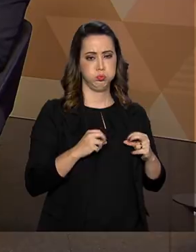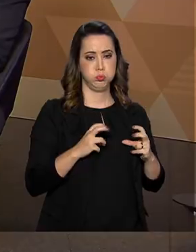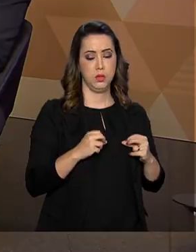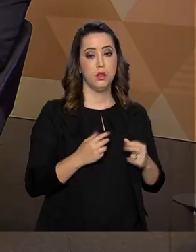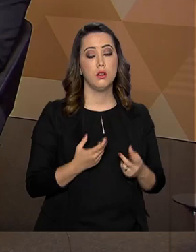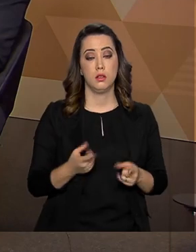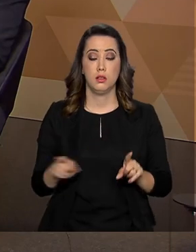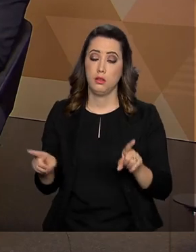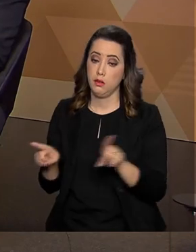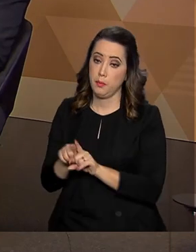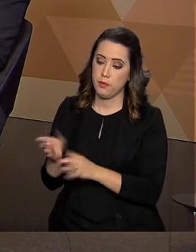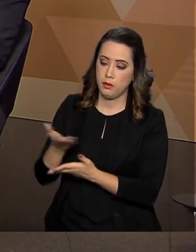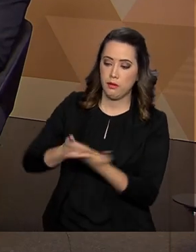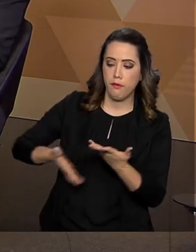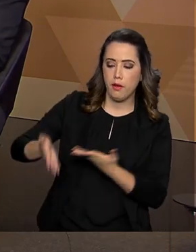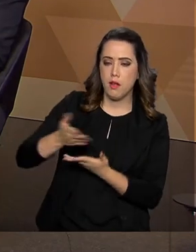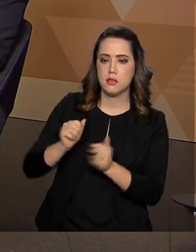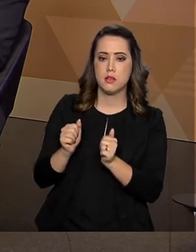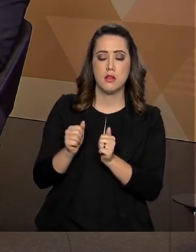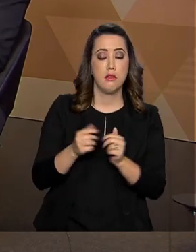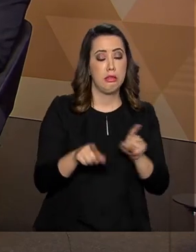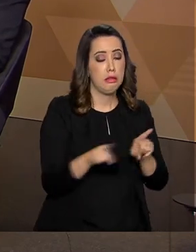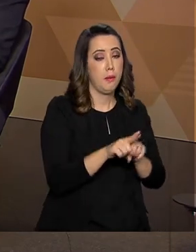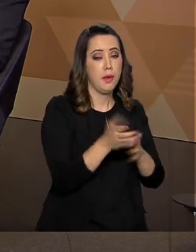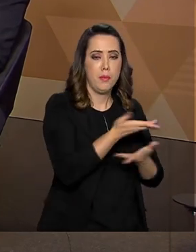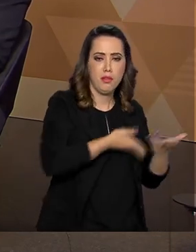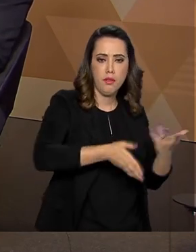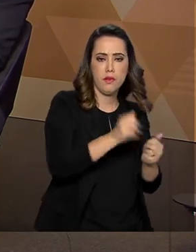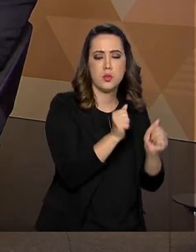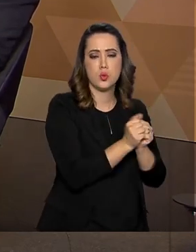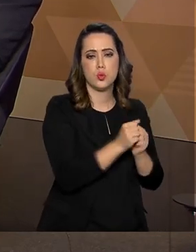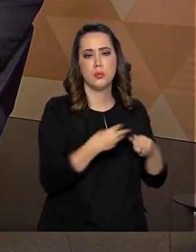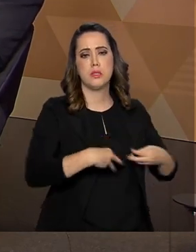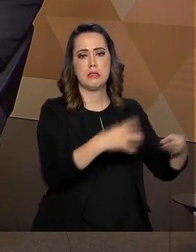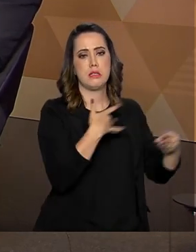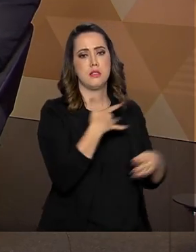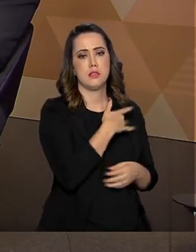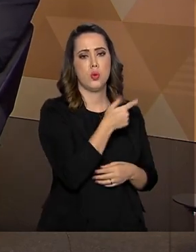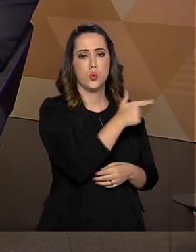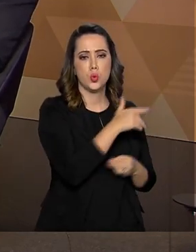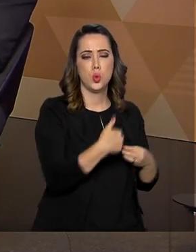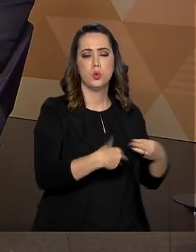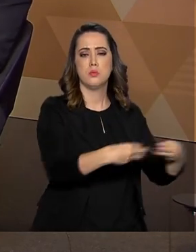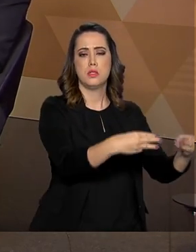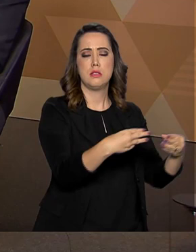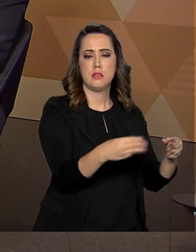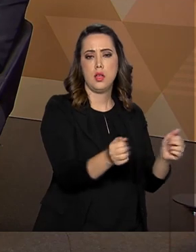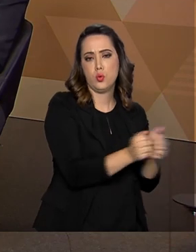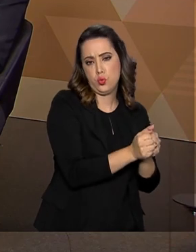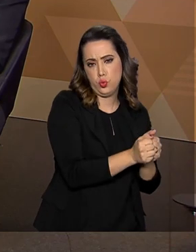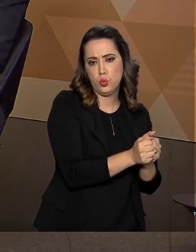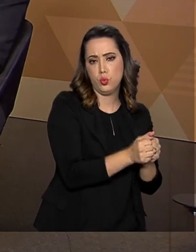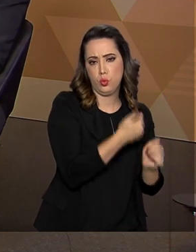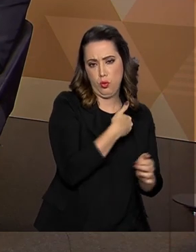uma interface entre o Ministério da Saúde e outros ministérios no governo federal. Exatamente. Nós